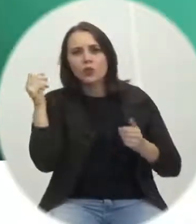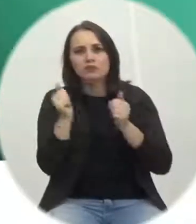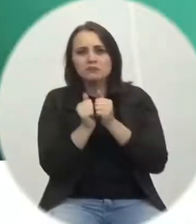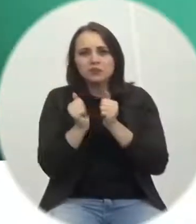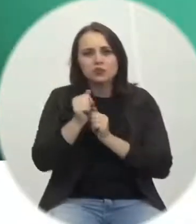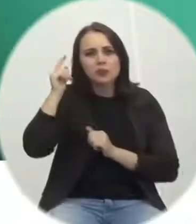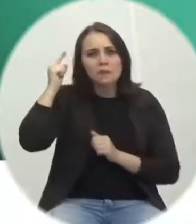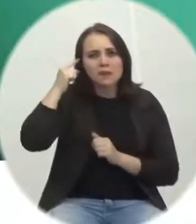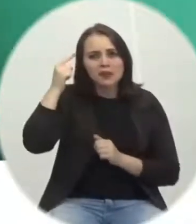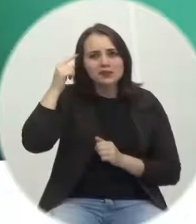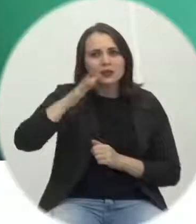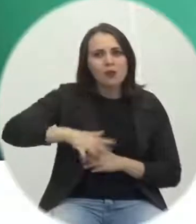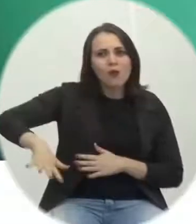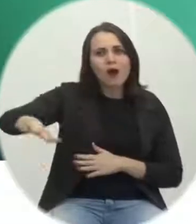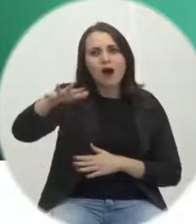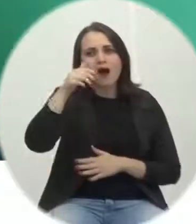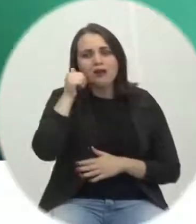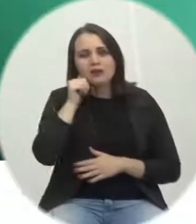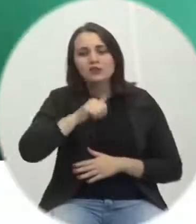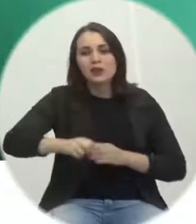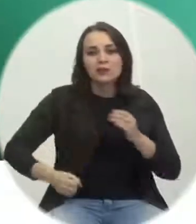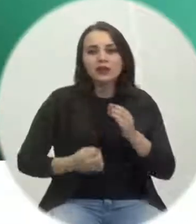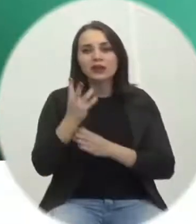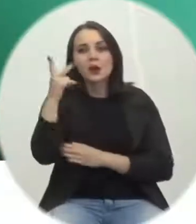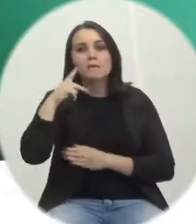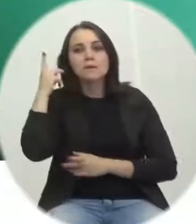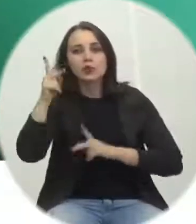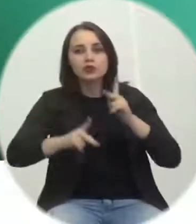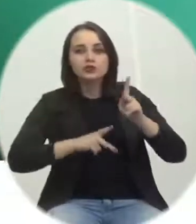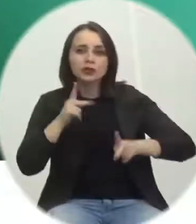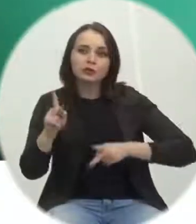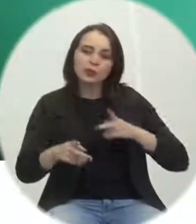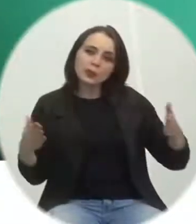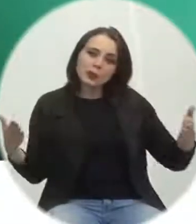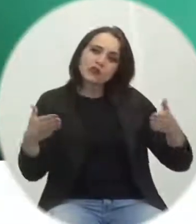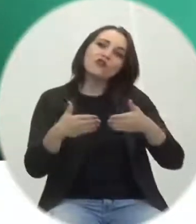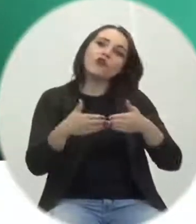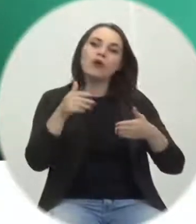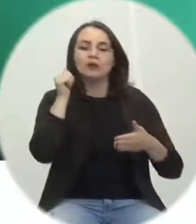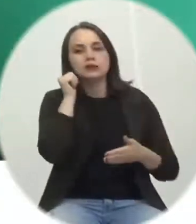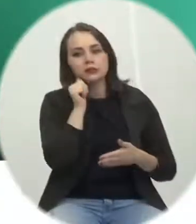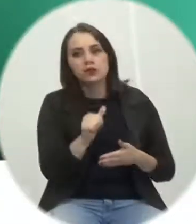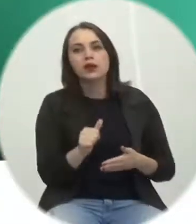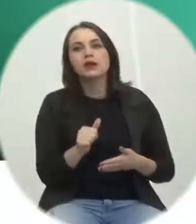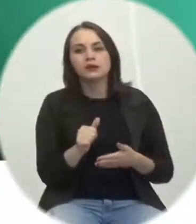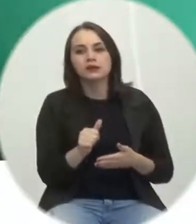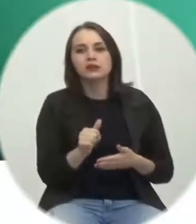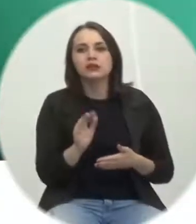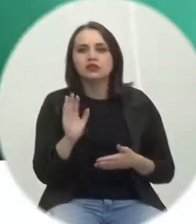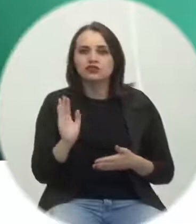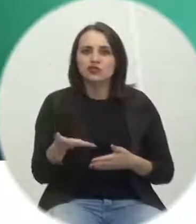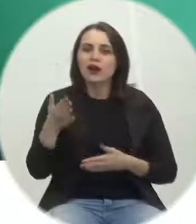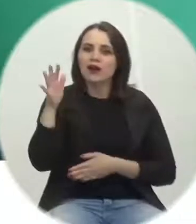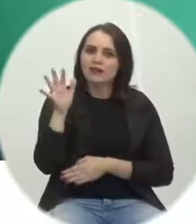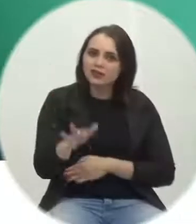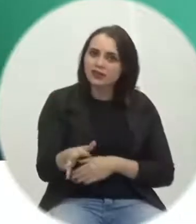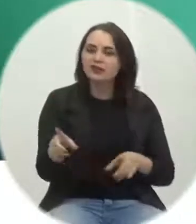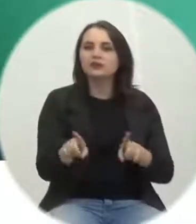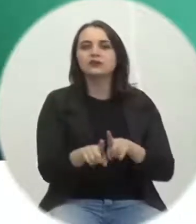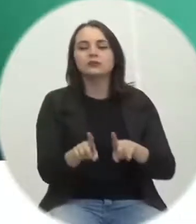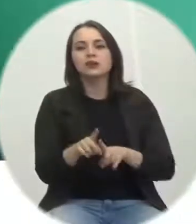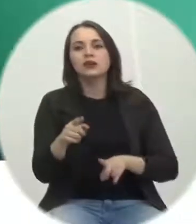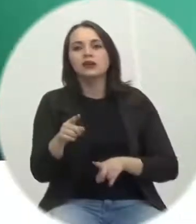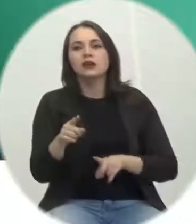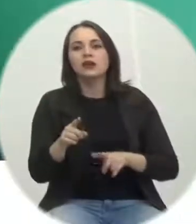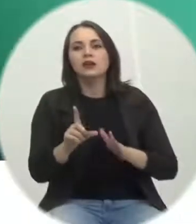estudiosos da área, de criação de políticas públicas para as mulheres, logo cedo, pela tarde, também em